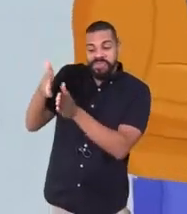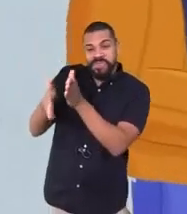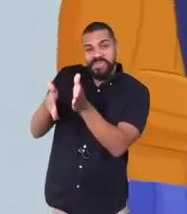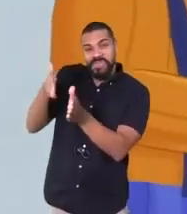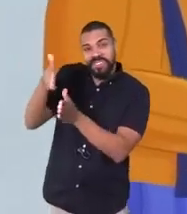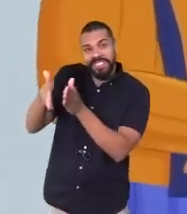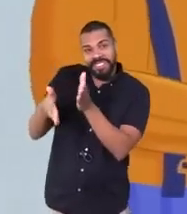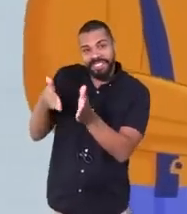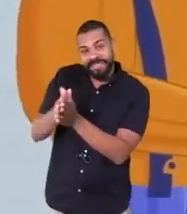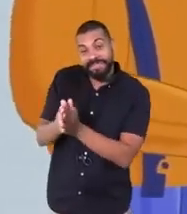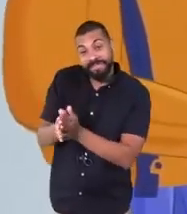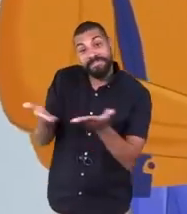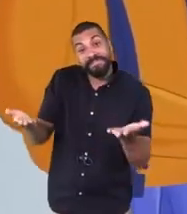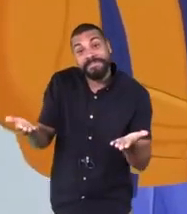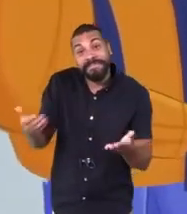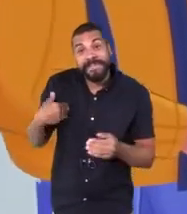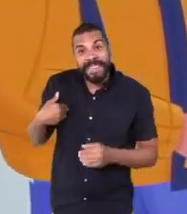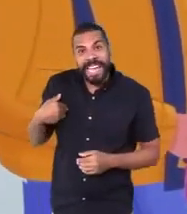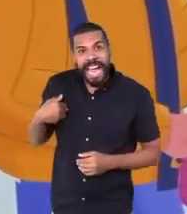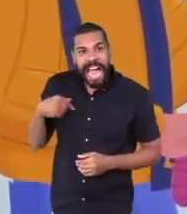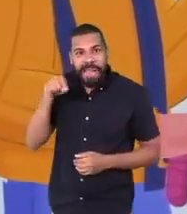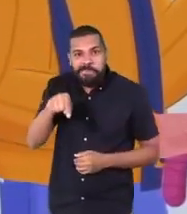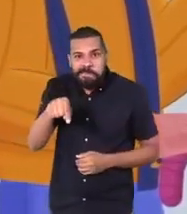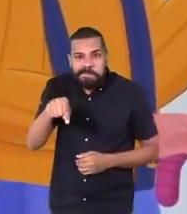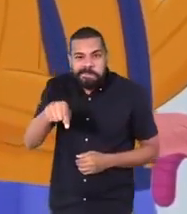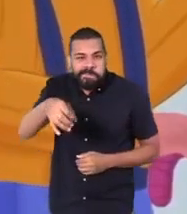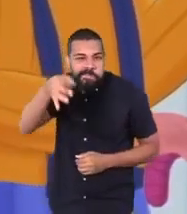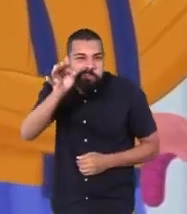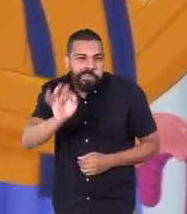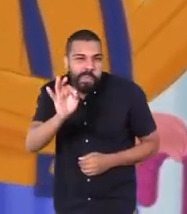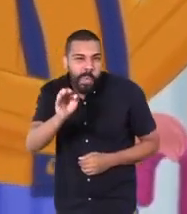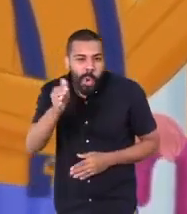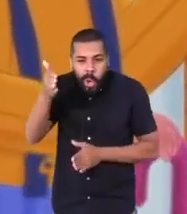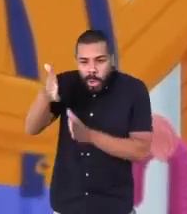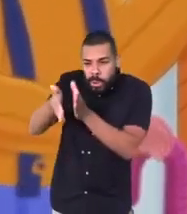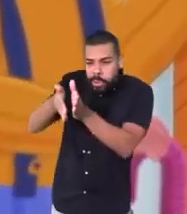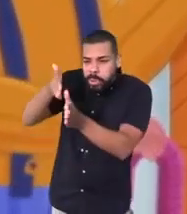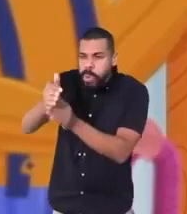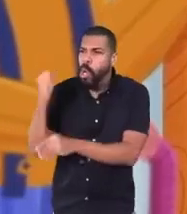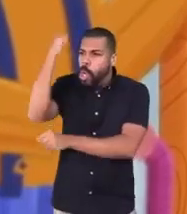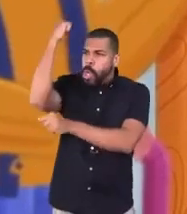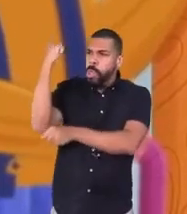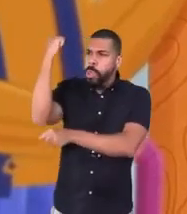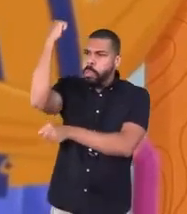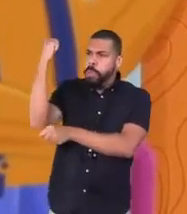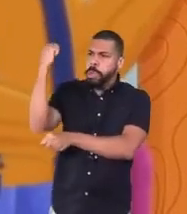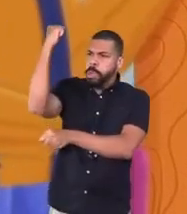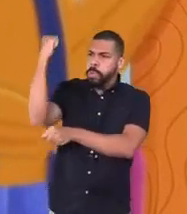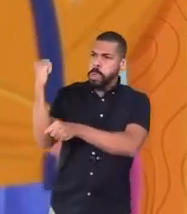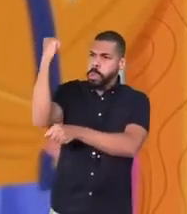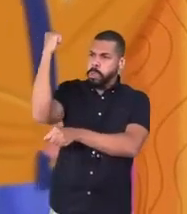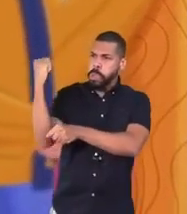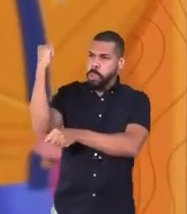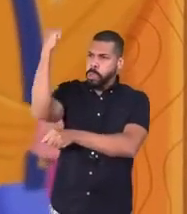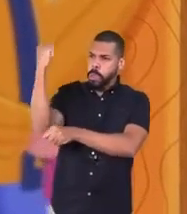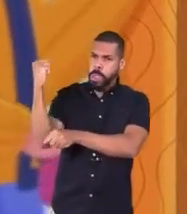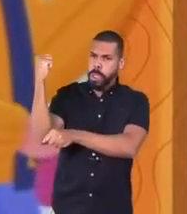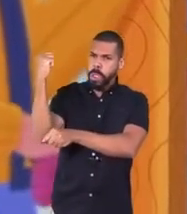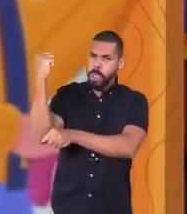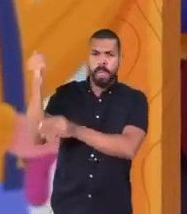E validando o que havia sido dito, o trem apitou e pareceu que dizia